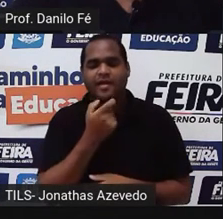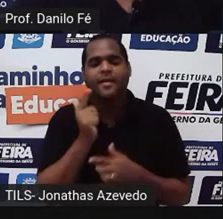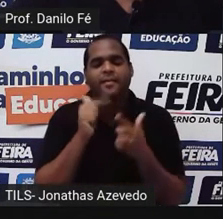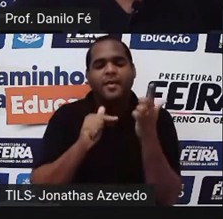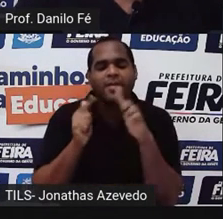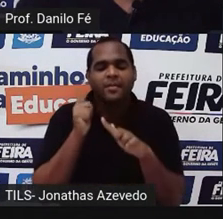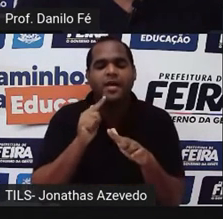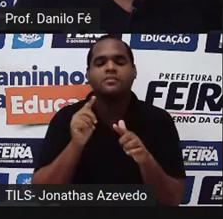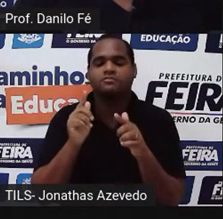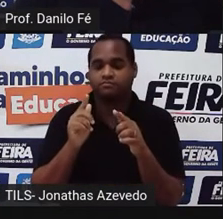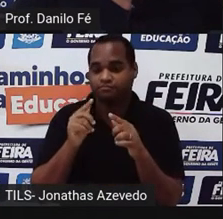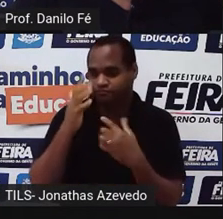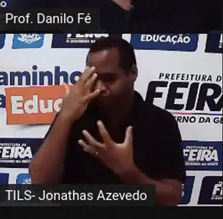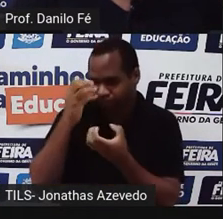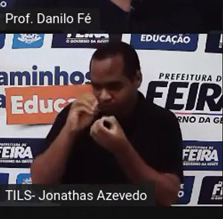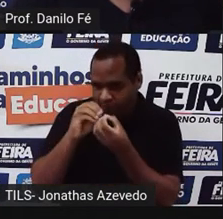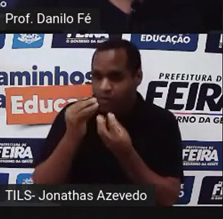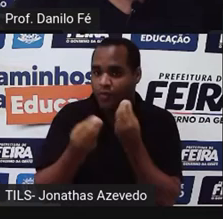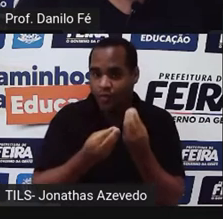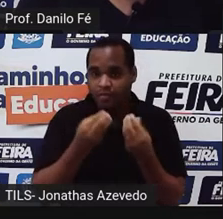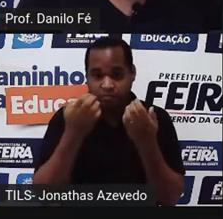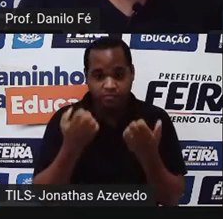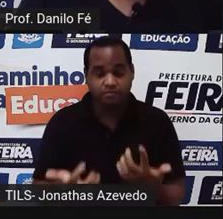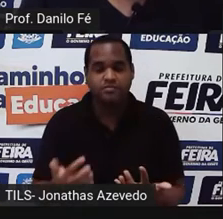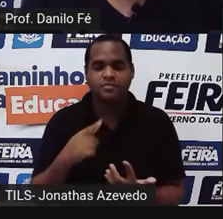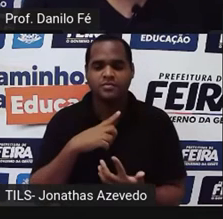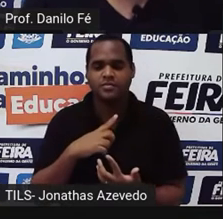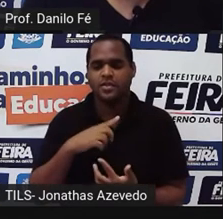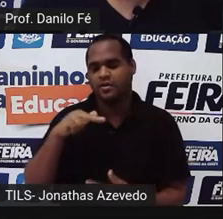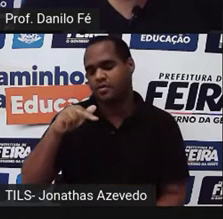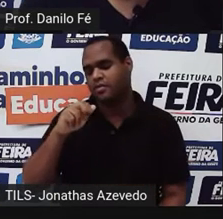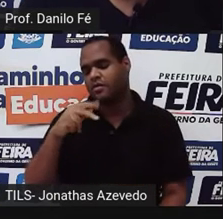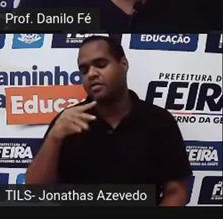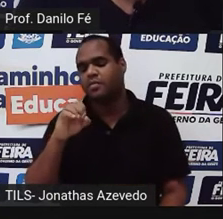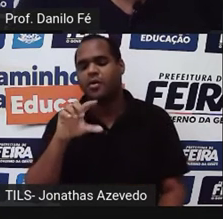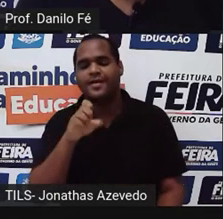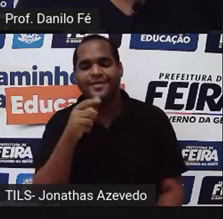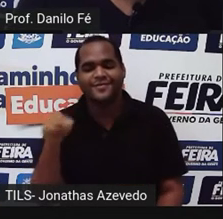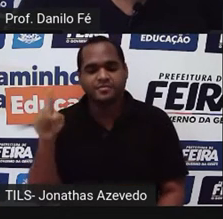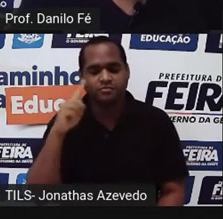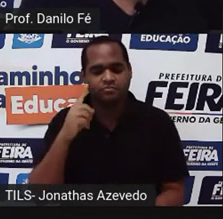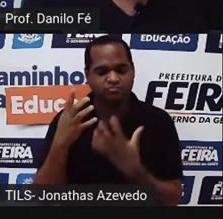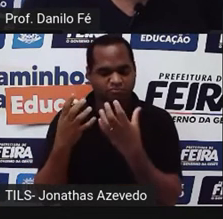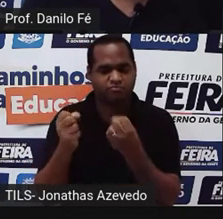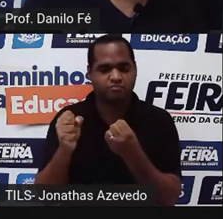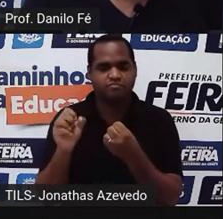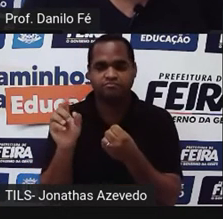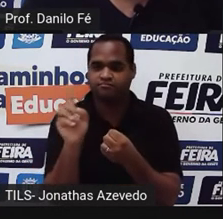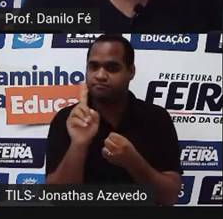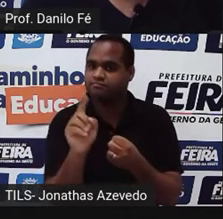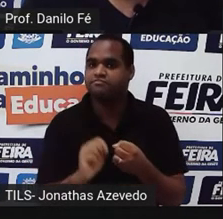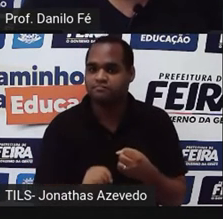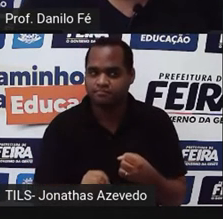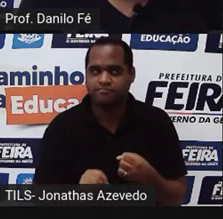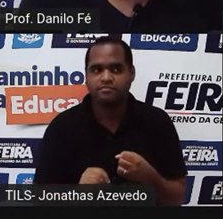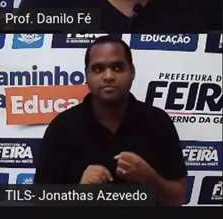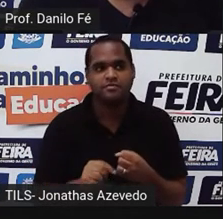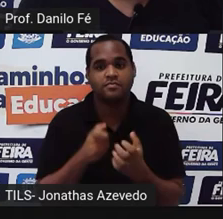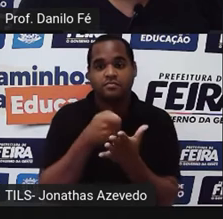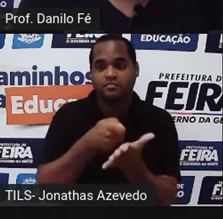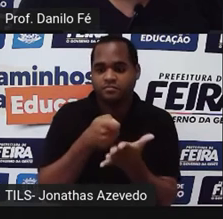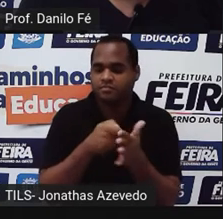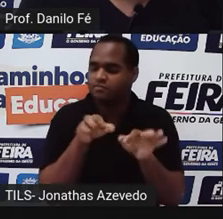negociar. Isso para Napoleão se tornou inadmissível e é por isso que ele